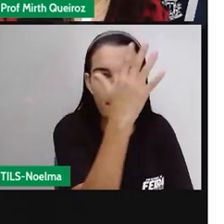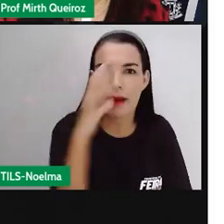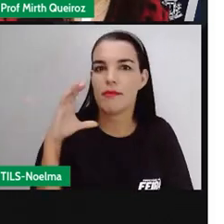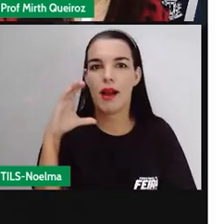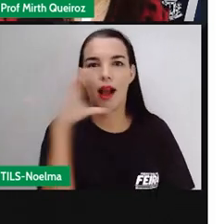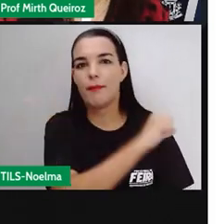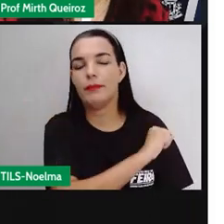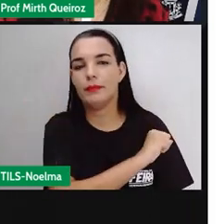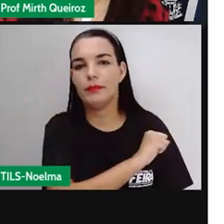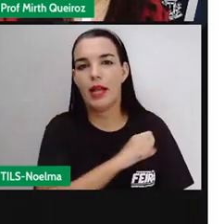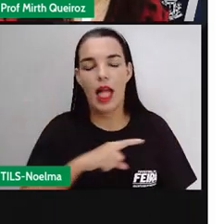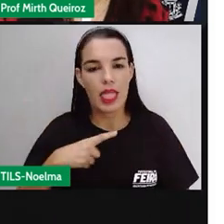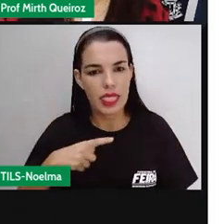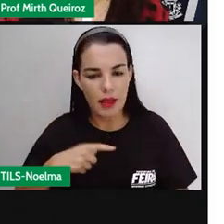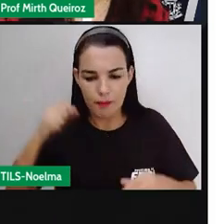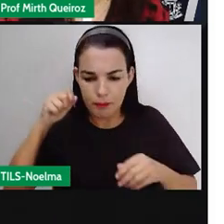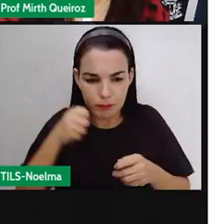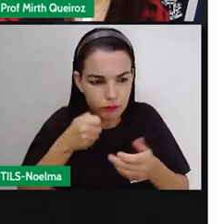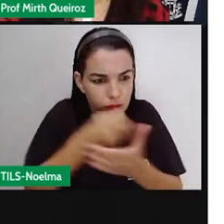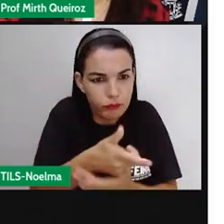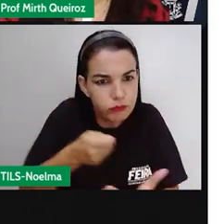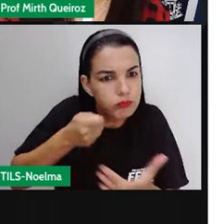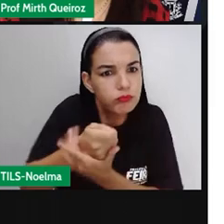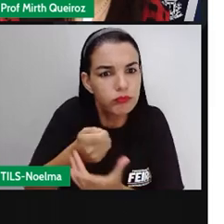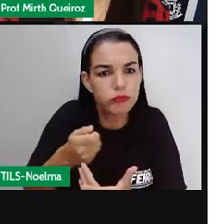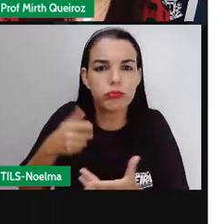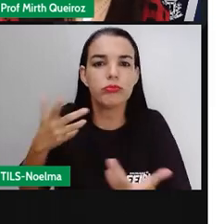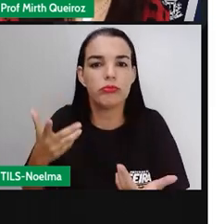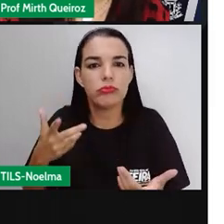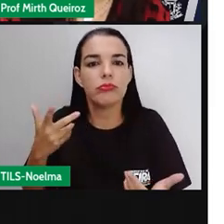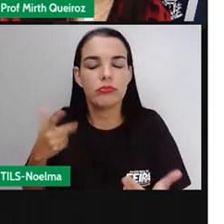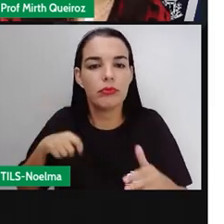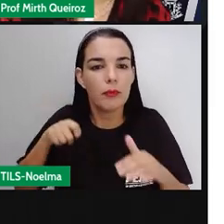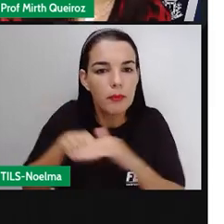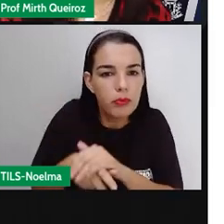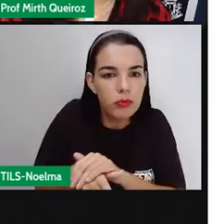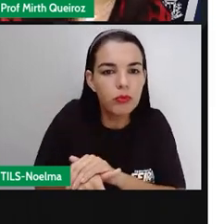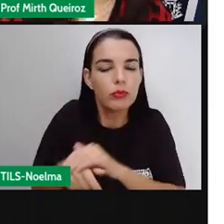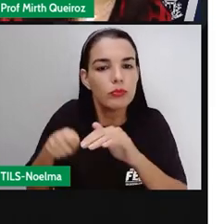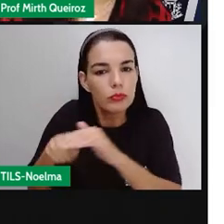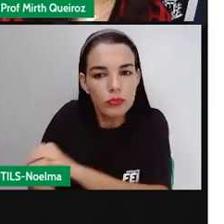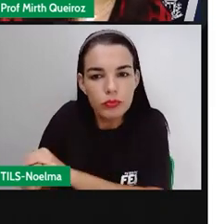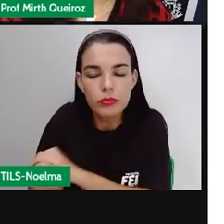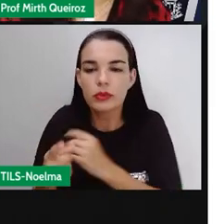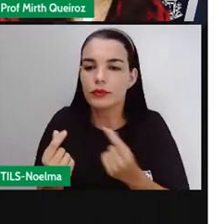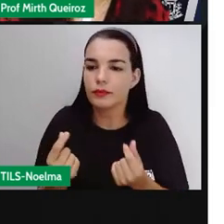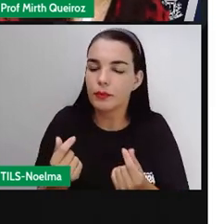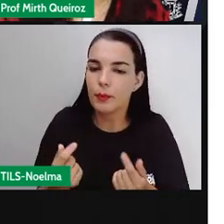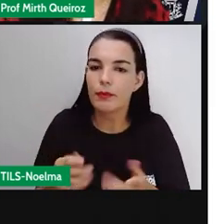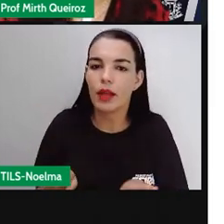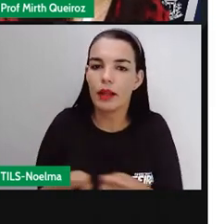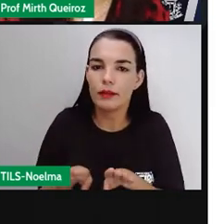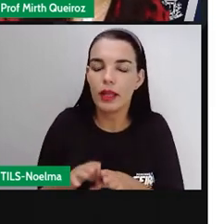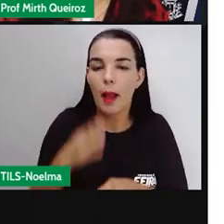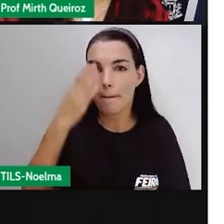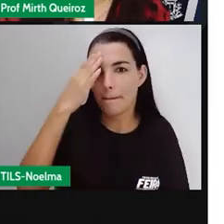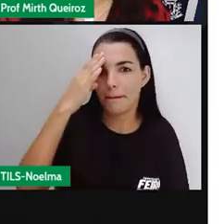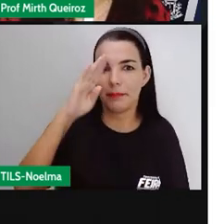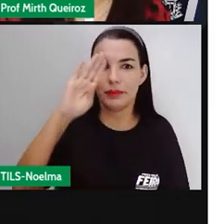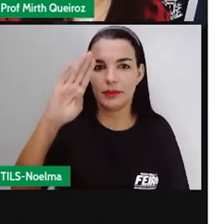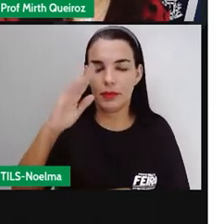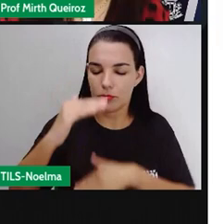muitos investimentos no desenvolvimento do ciclo do café e logo os cafezais atingiram a posição de atividade